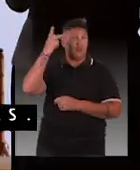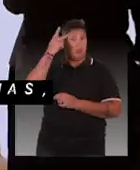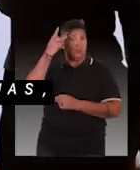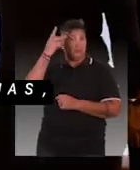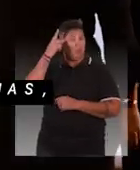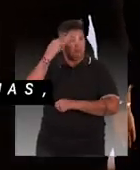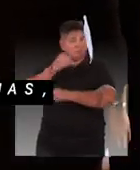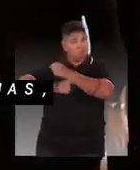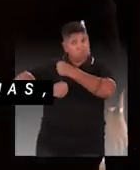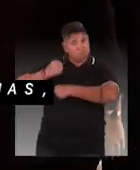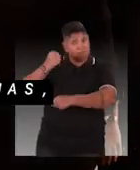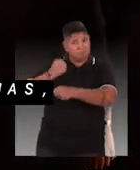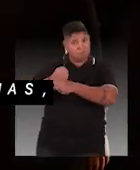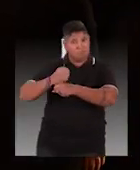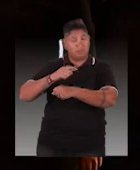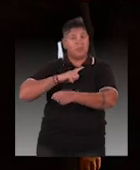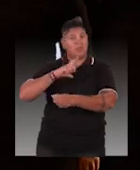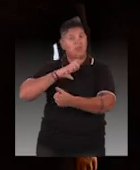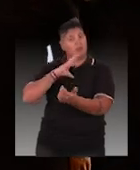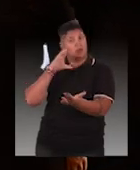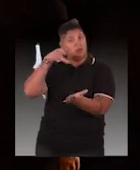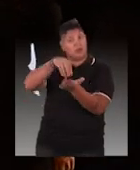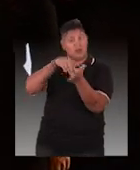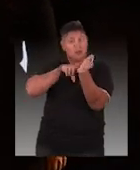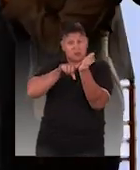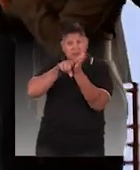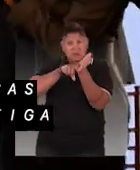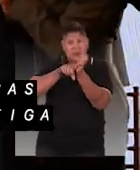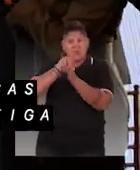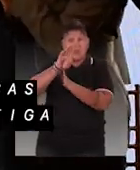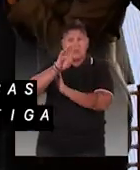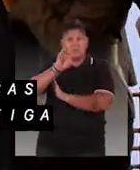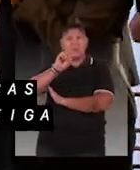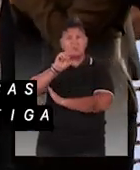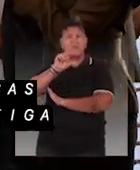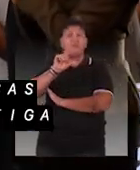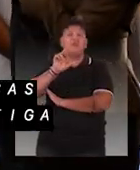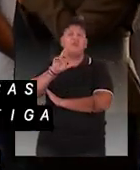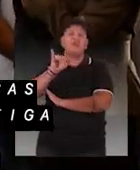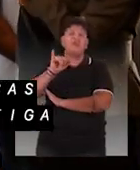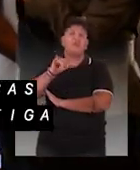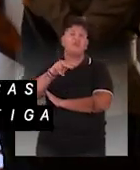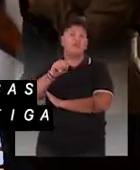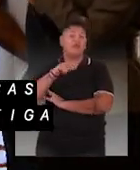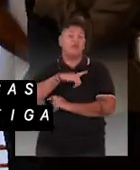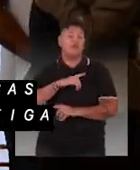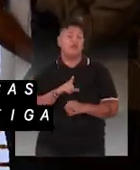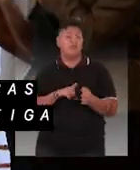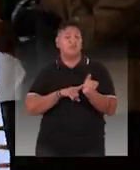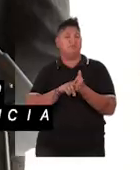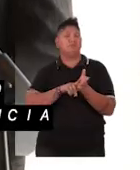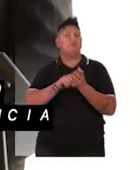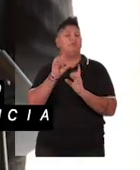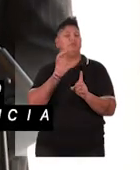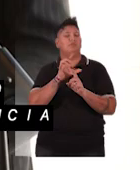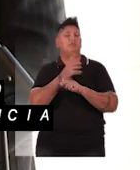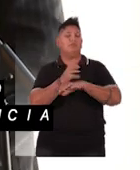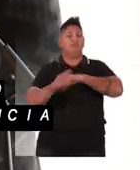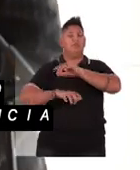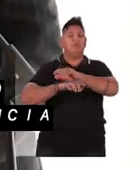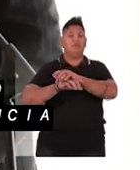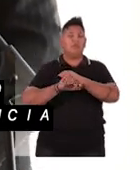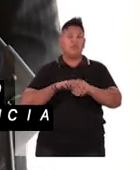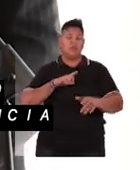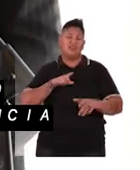Em Campinas, São Paulo, no ano passado foi inaugurado o Centro de Pesquisas Boldrine, que investiga o impacto do meio ambiente